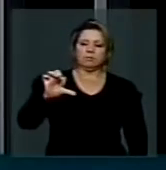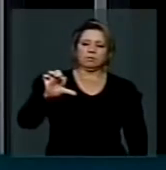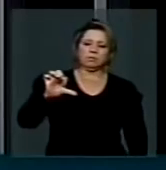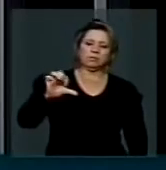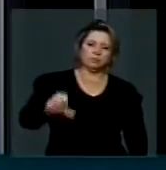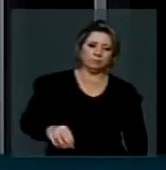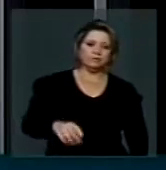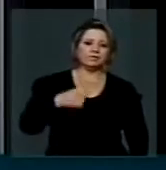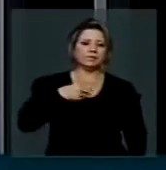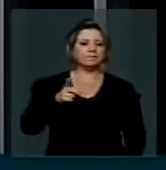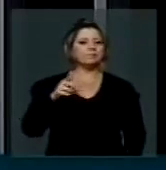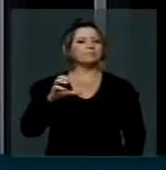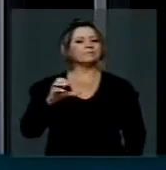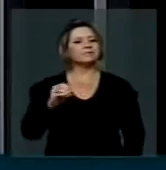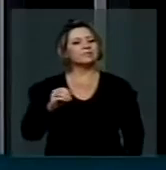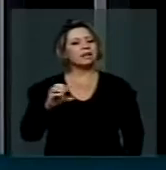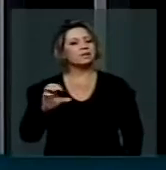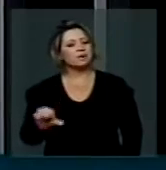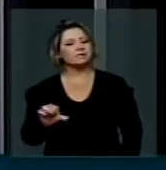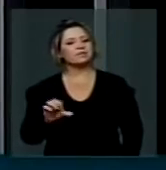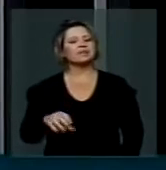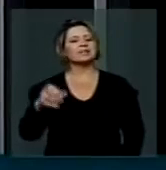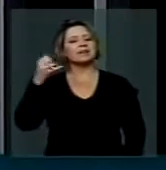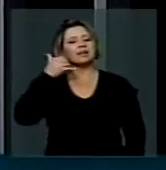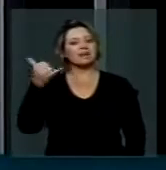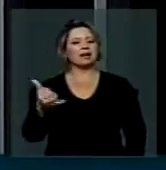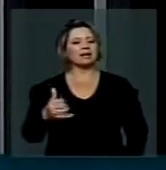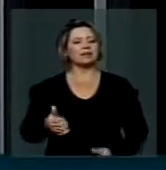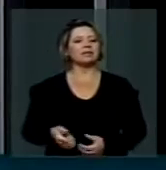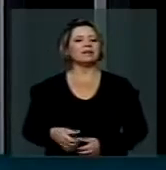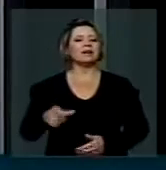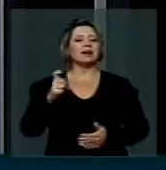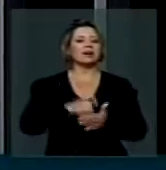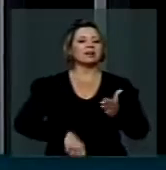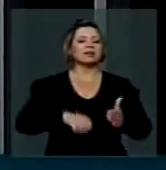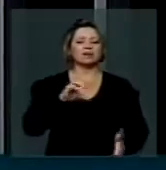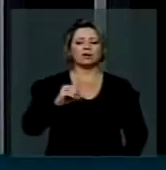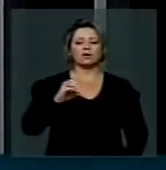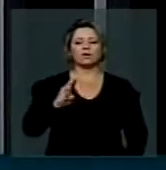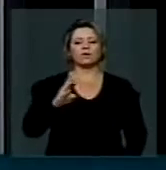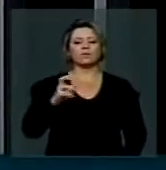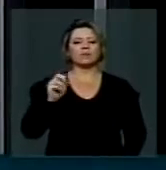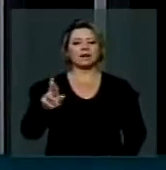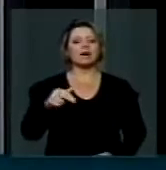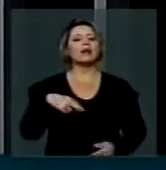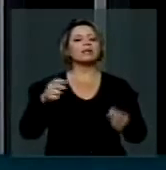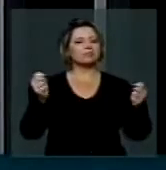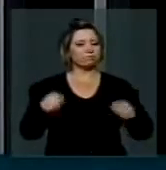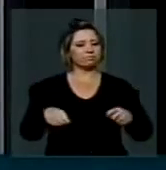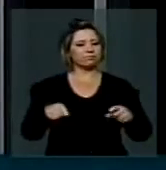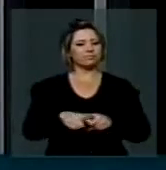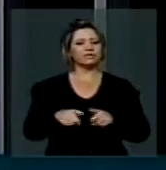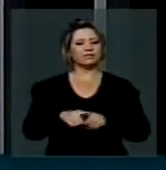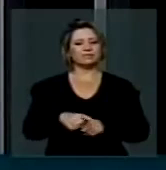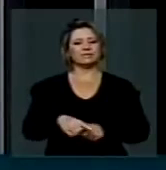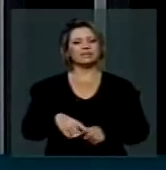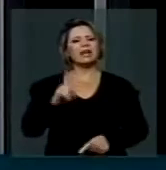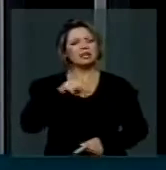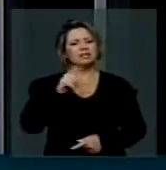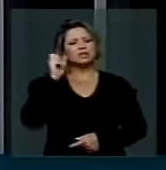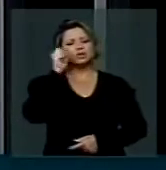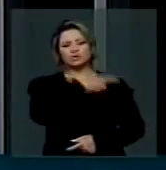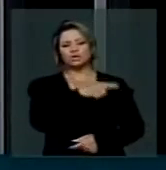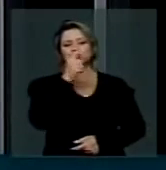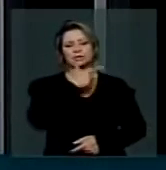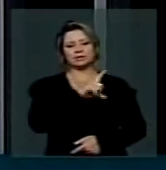numérico. Na época, ligação a cobrar era possível, mas muito difícil.